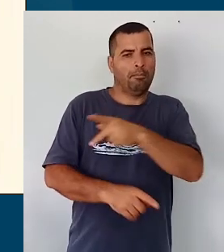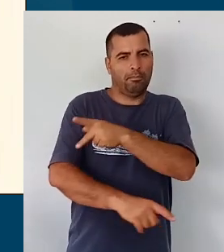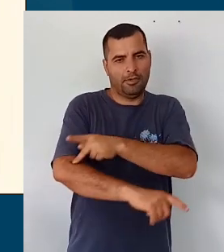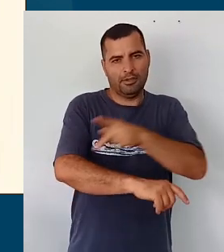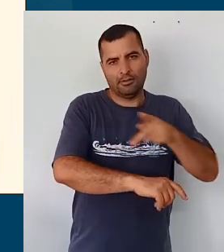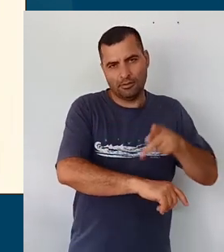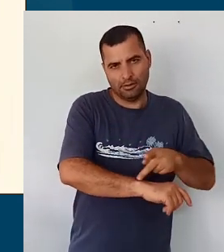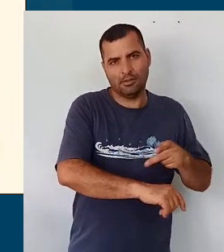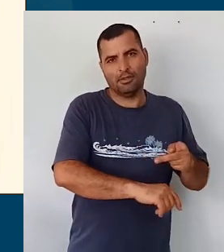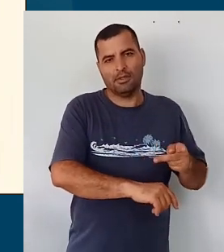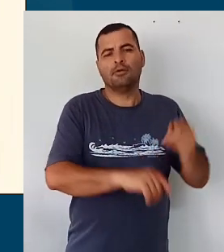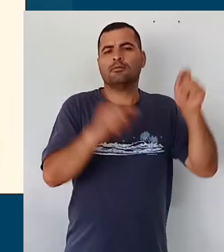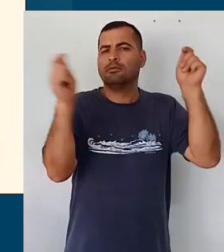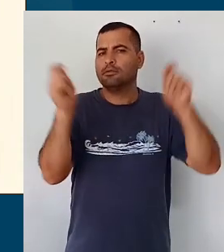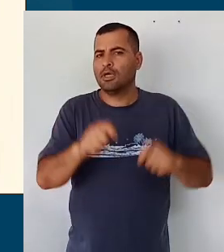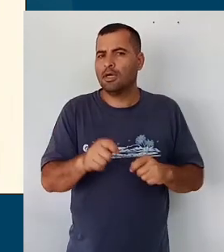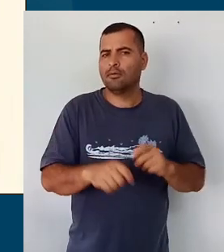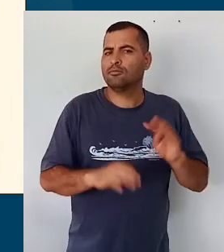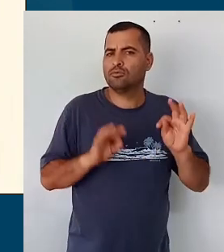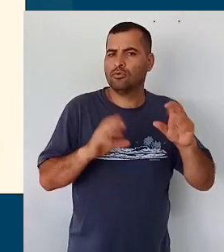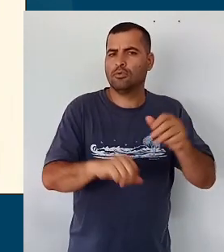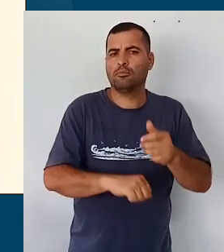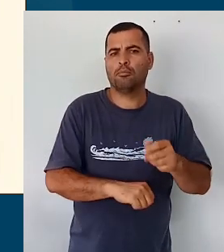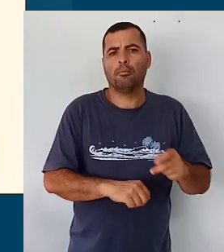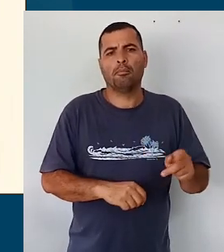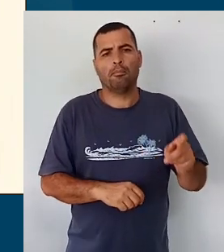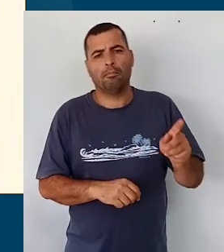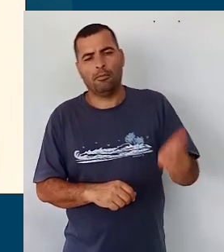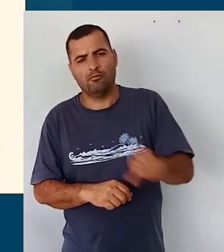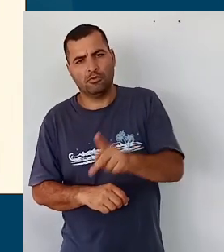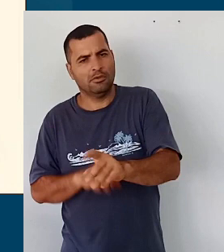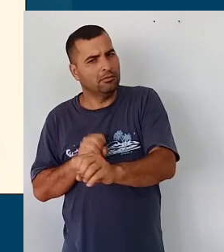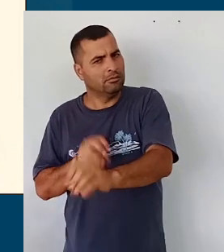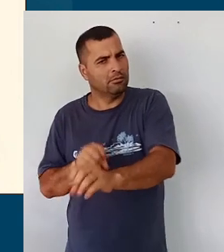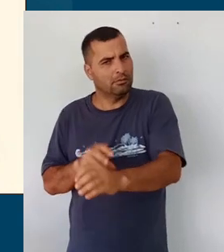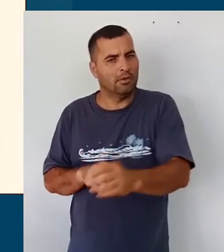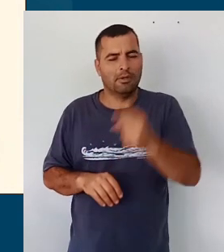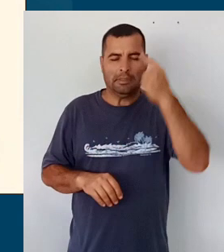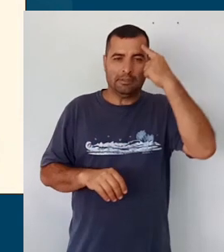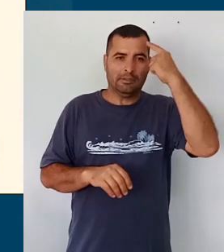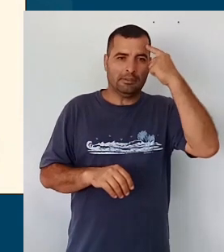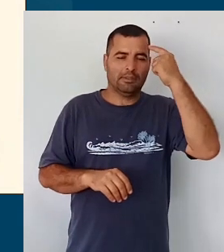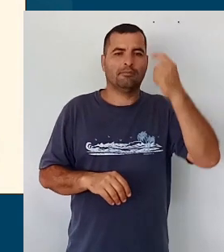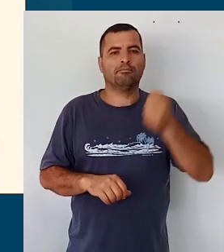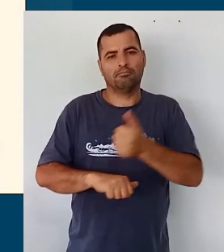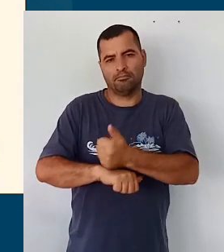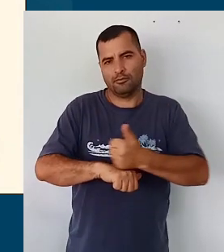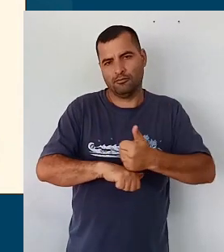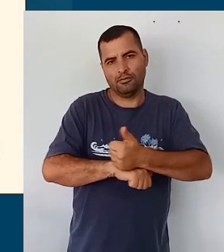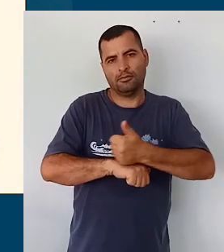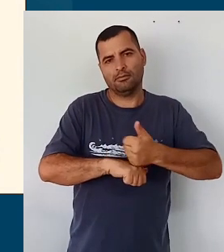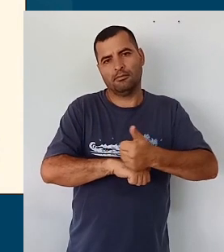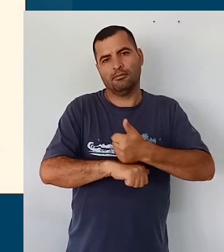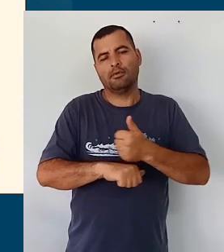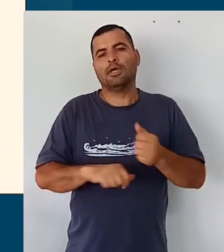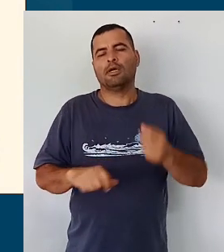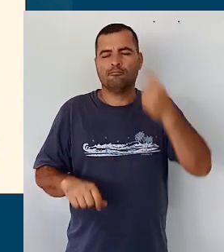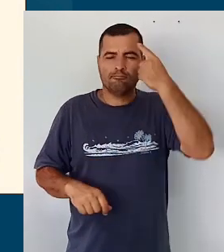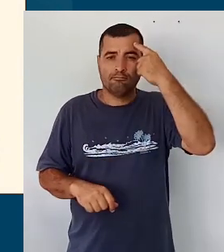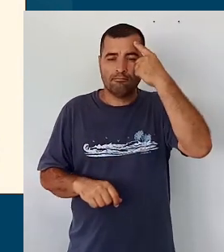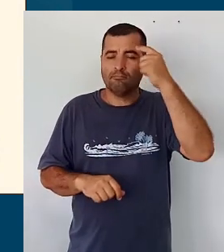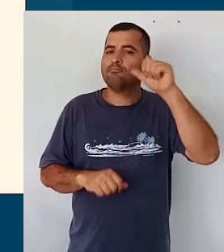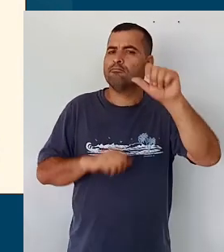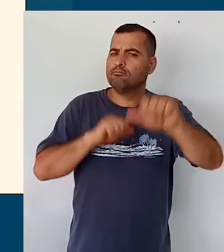possibilitando aos profissionais refletirem sobre isso, né, pode passar, e é nessa reflexão que ajuda, né, os